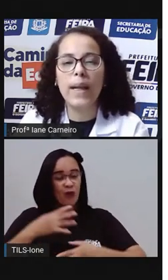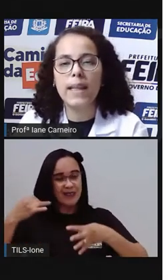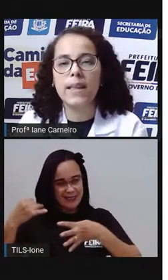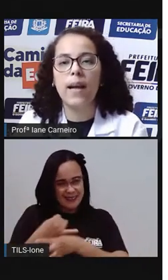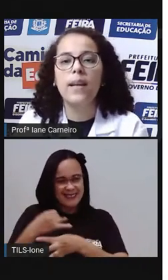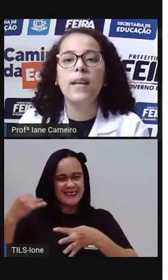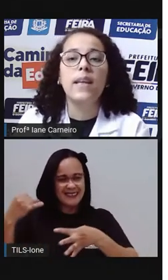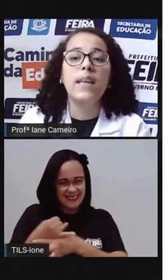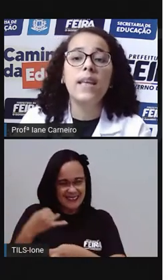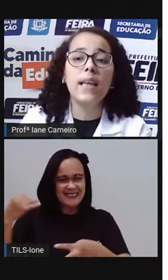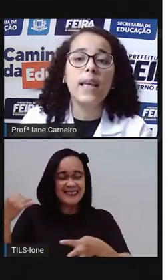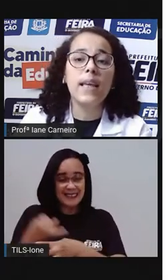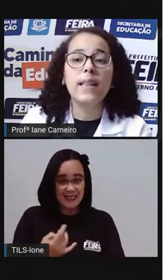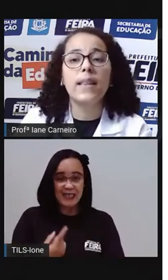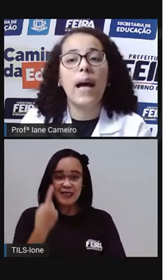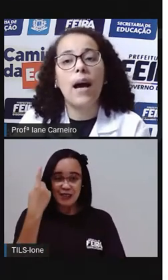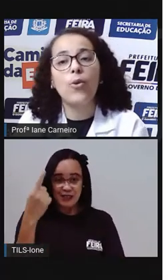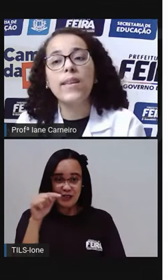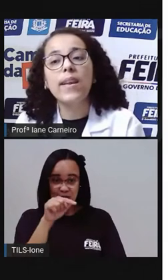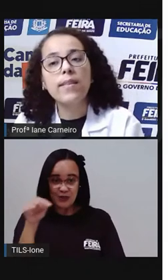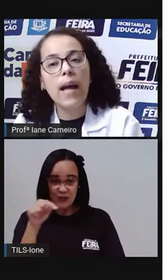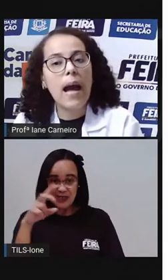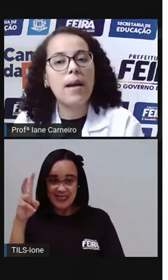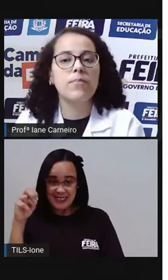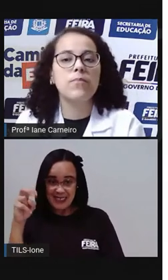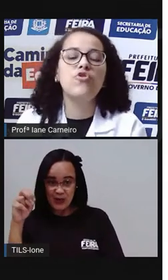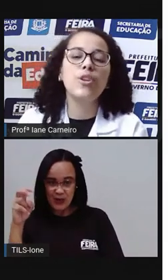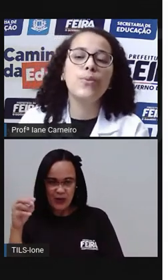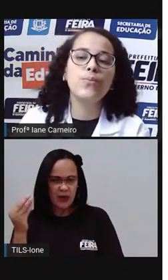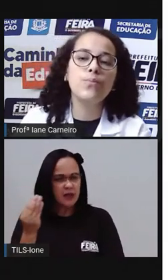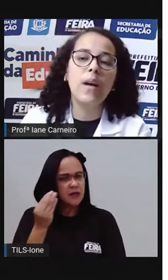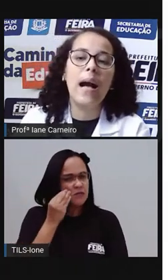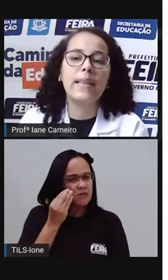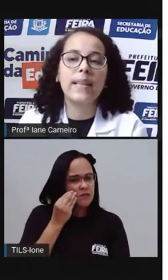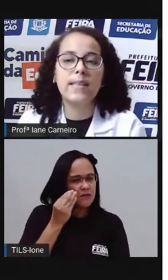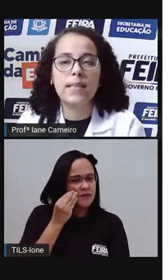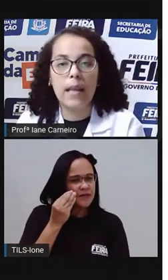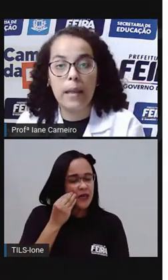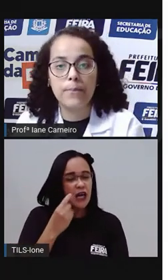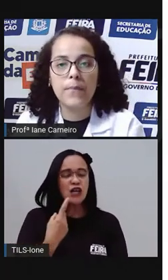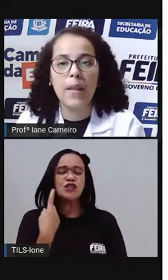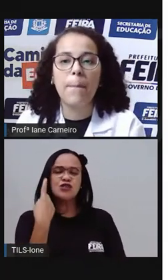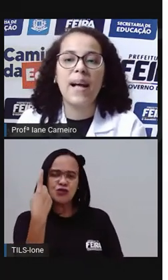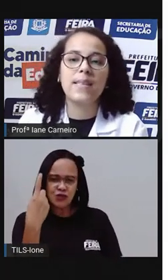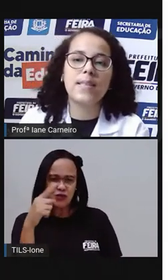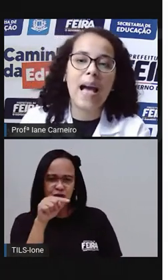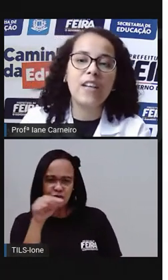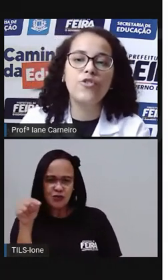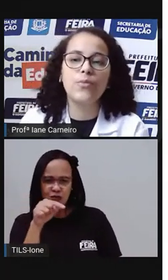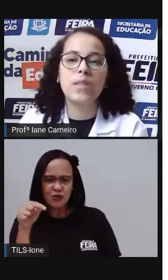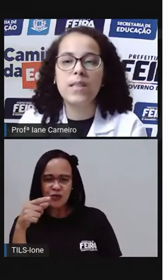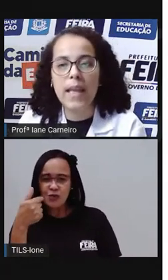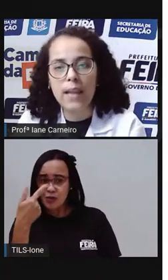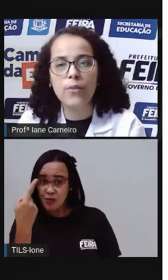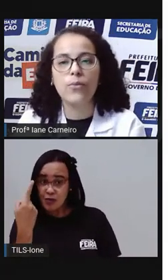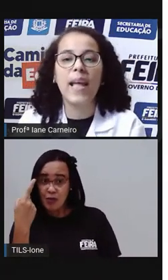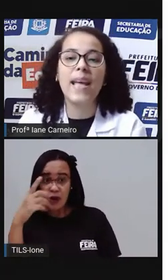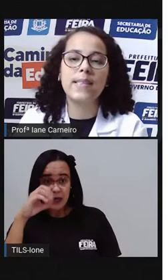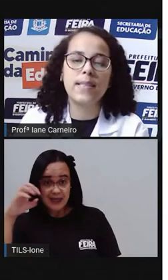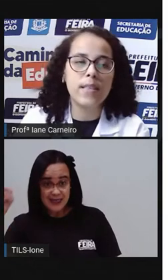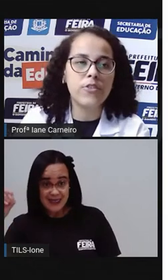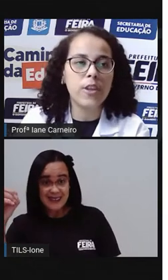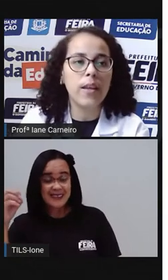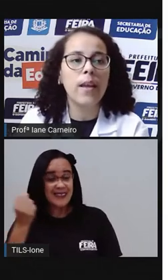50. E que tal tentar de 1 até 100? Passar de 1 a 100